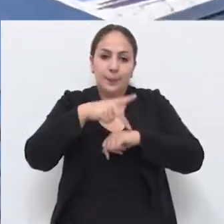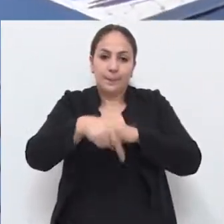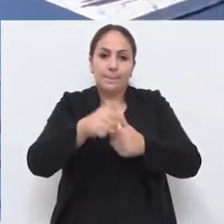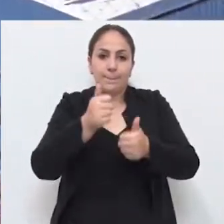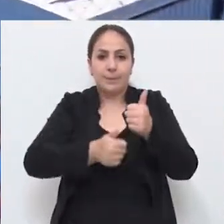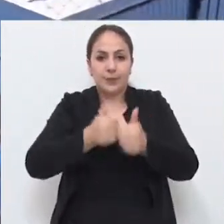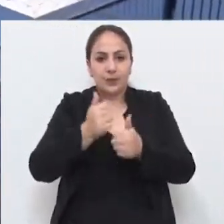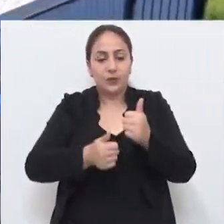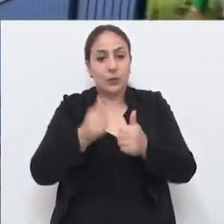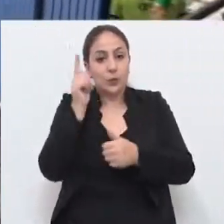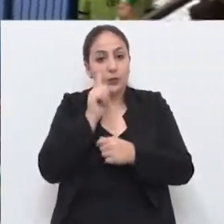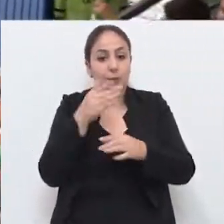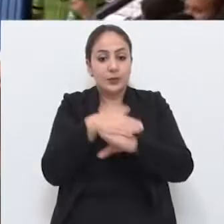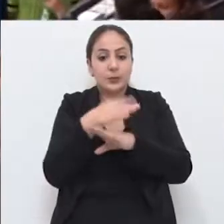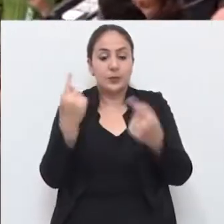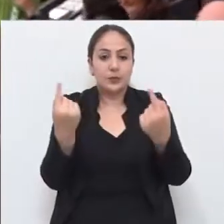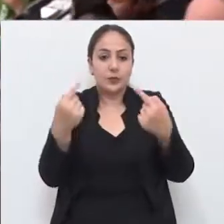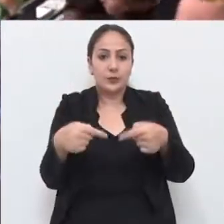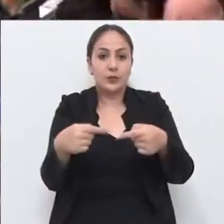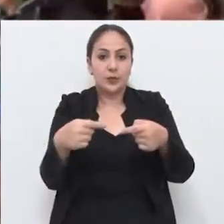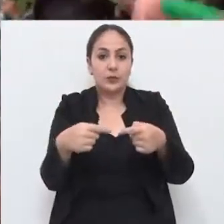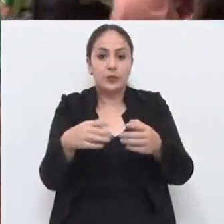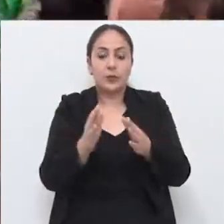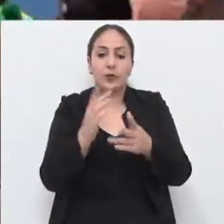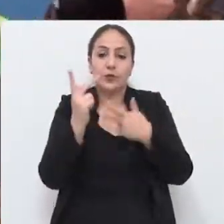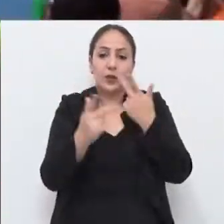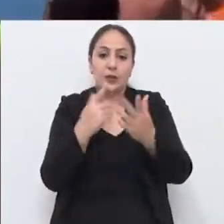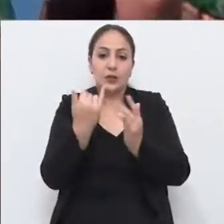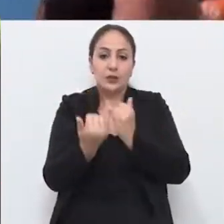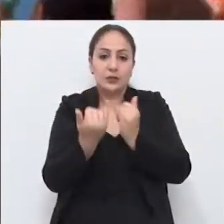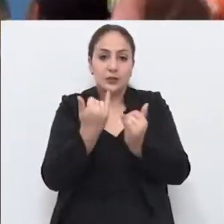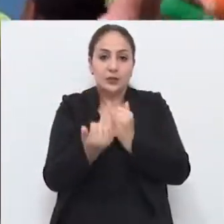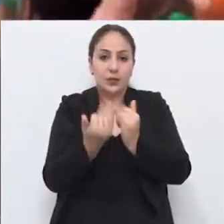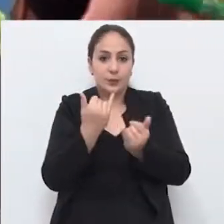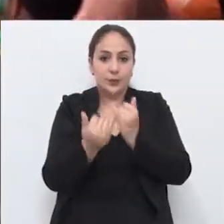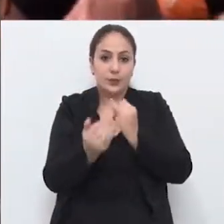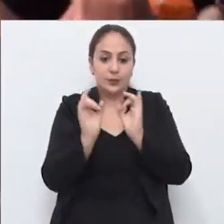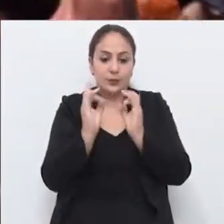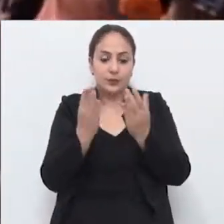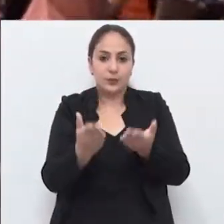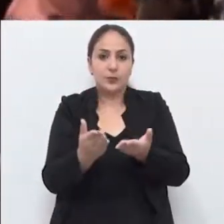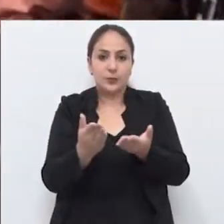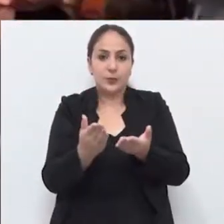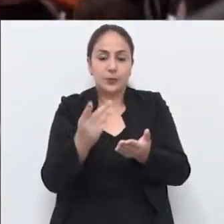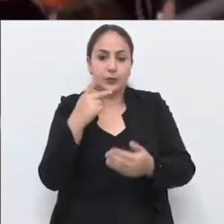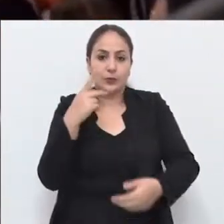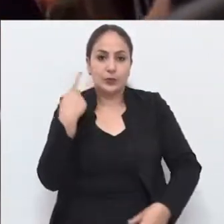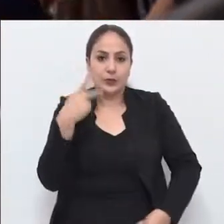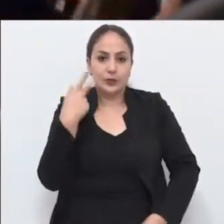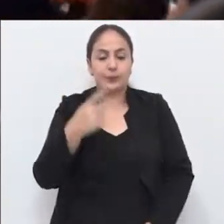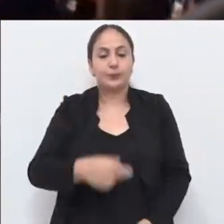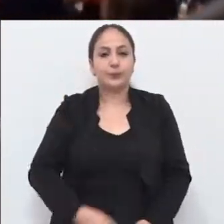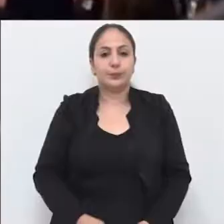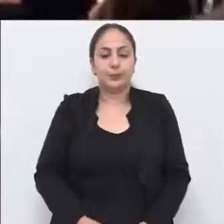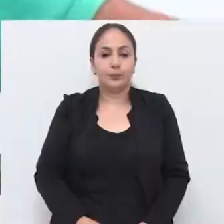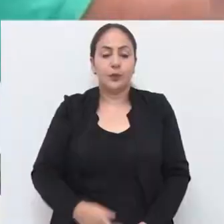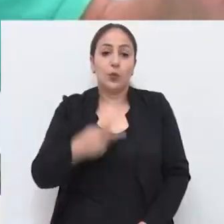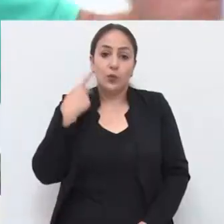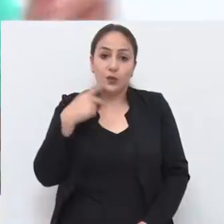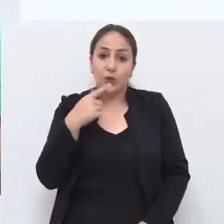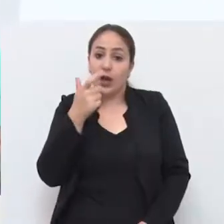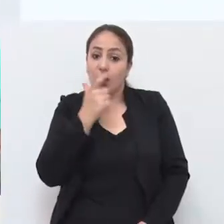Futsal para participar dos campeonatos profissionais foi citada como exemplo de determinação pelo parlamentar.